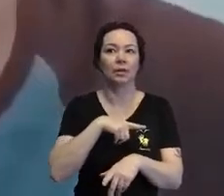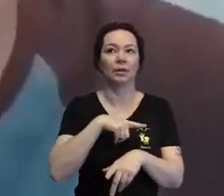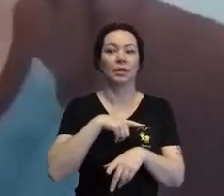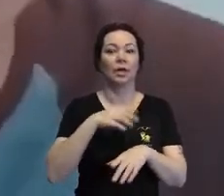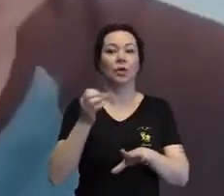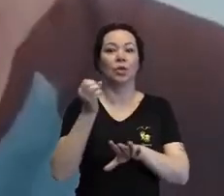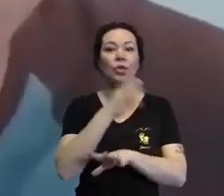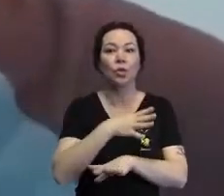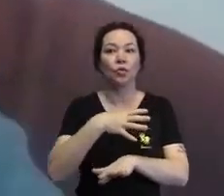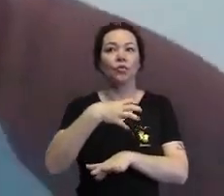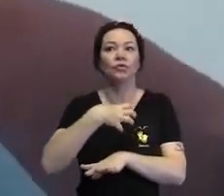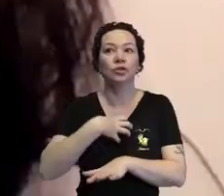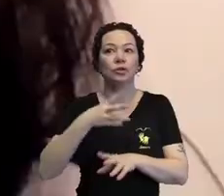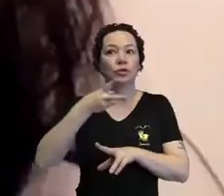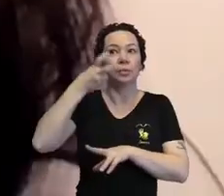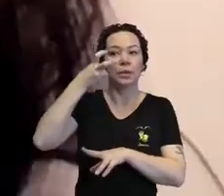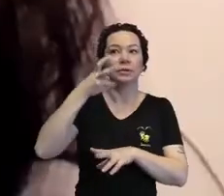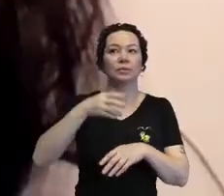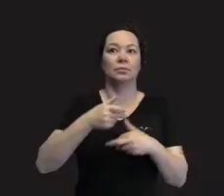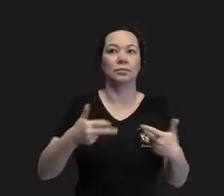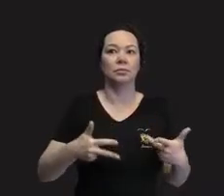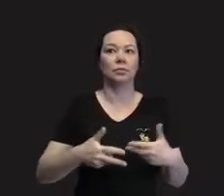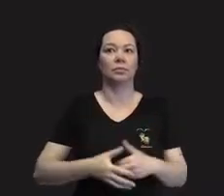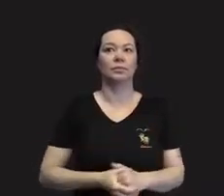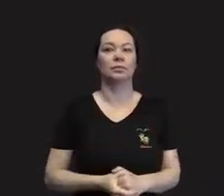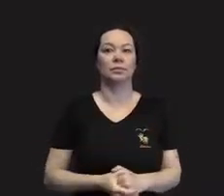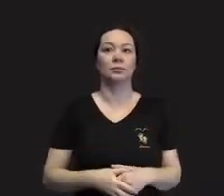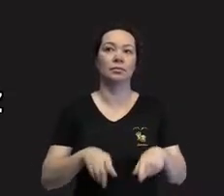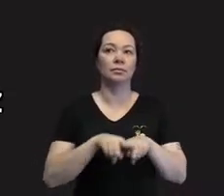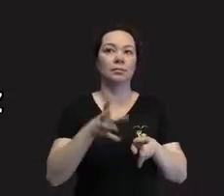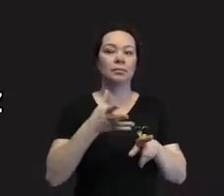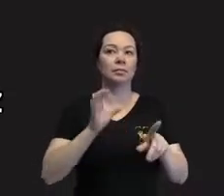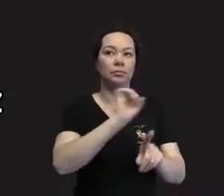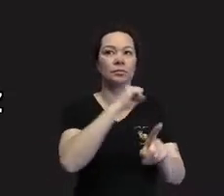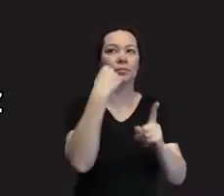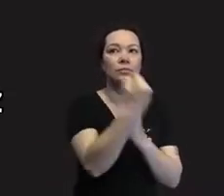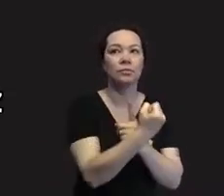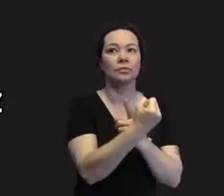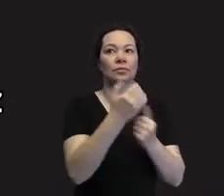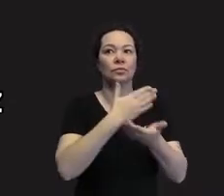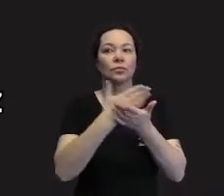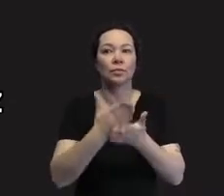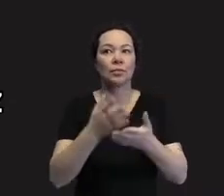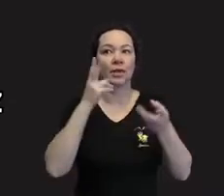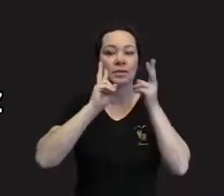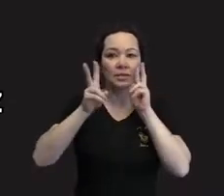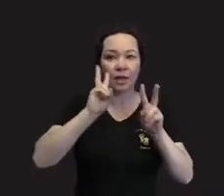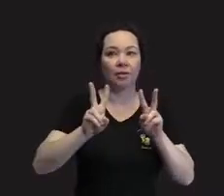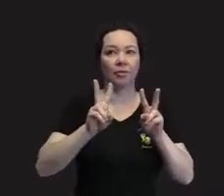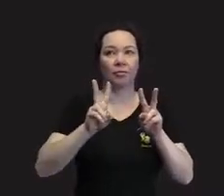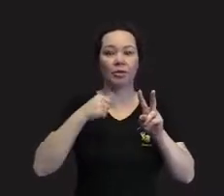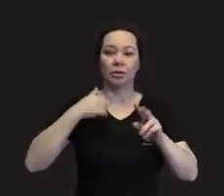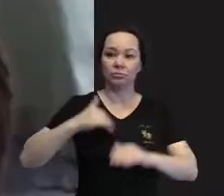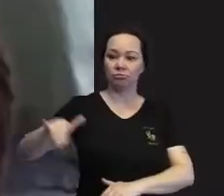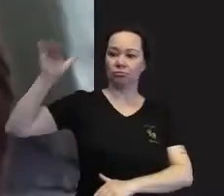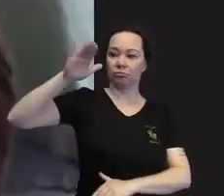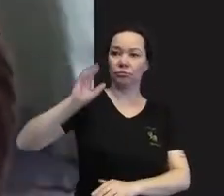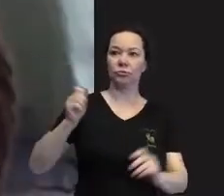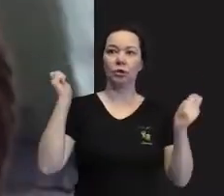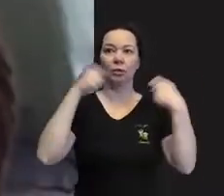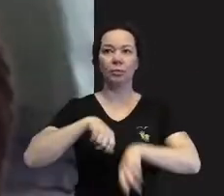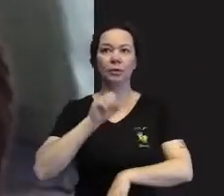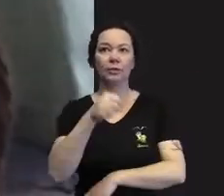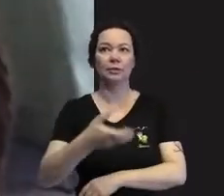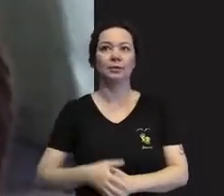olhar, essa minha opinião. E que a sociedade passe a enxergar a gente como adulto capaz. é